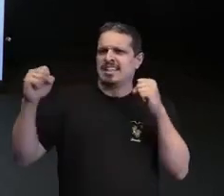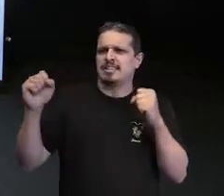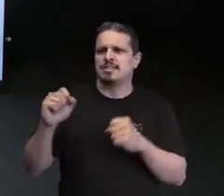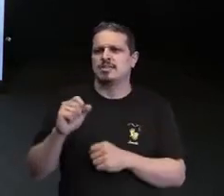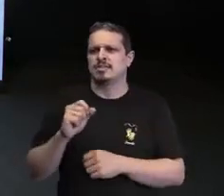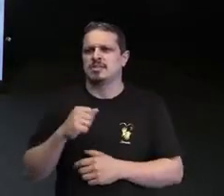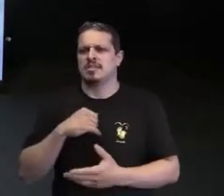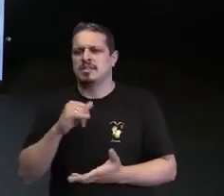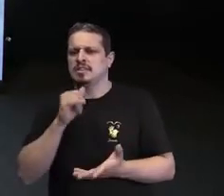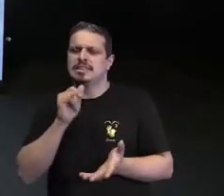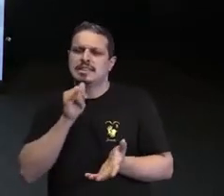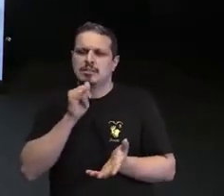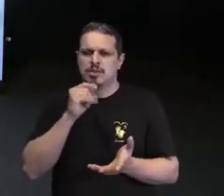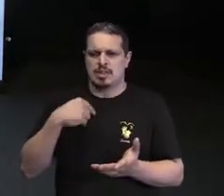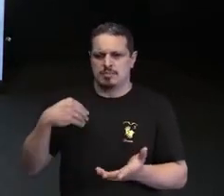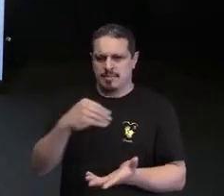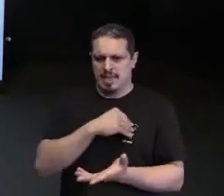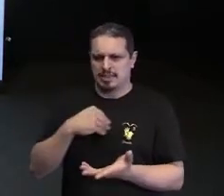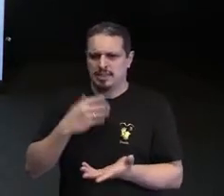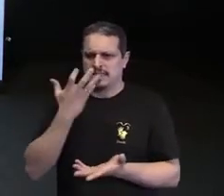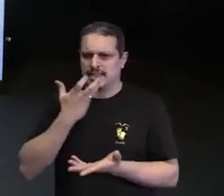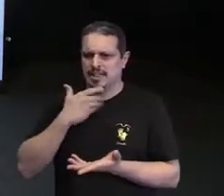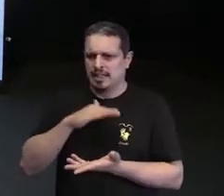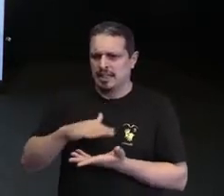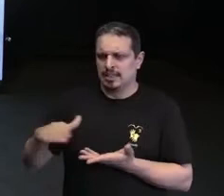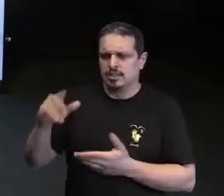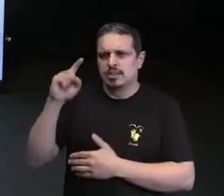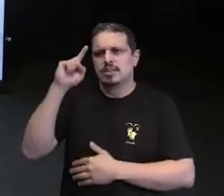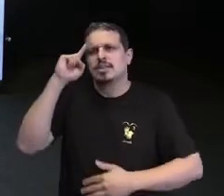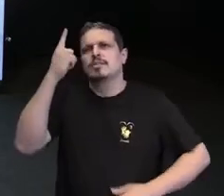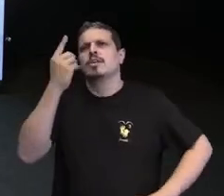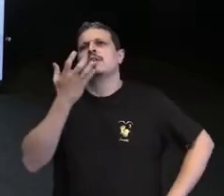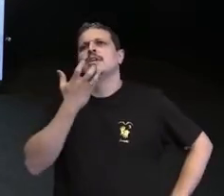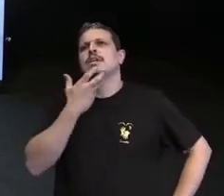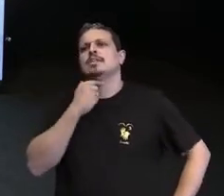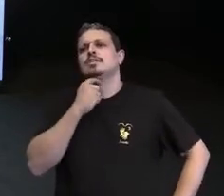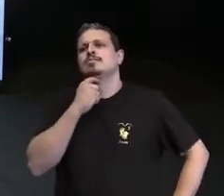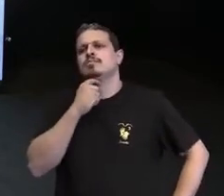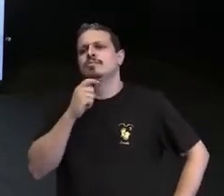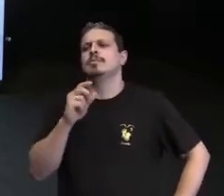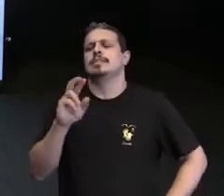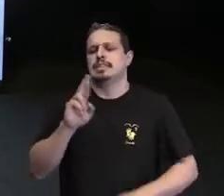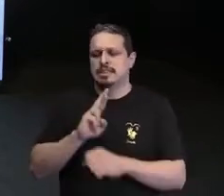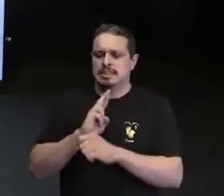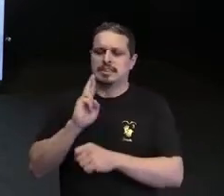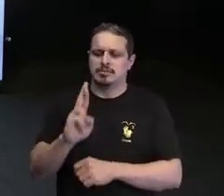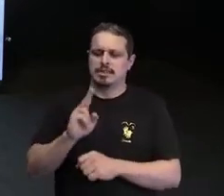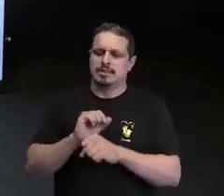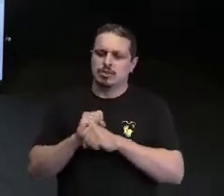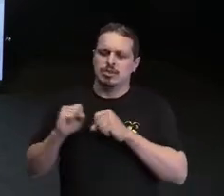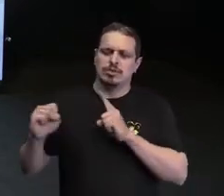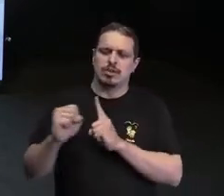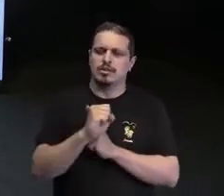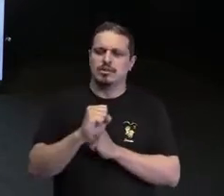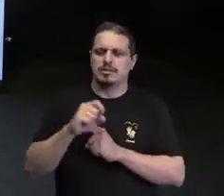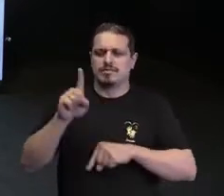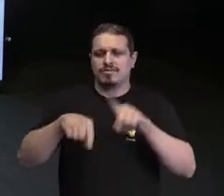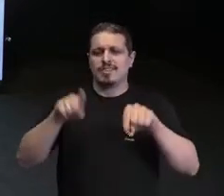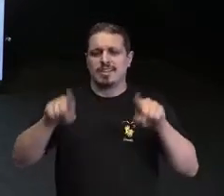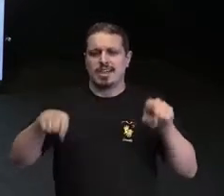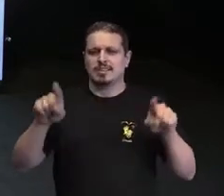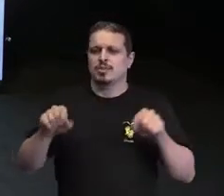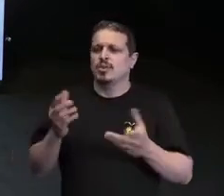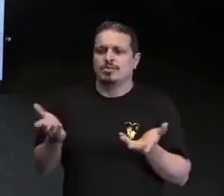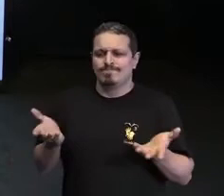da minha área de atuação, eu não usar a criança para representar essa sociedade diversa como um todo. A